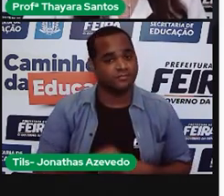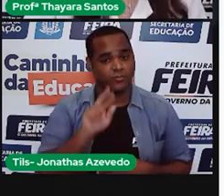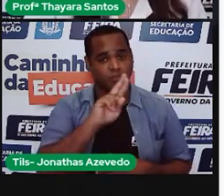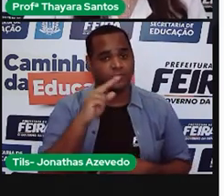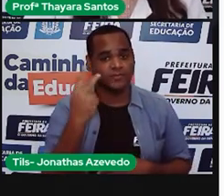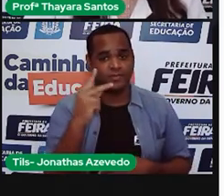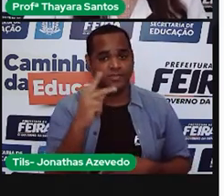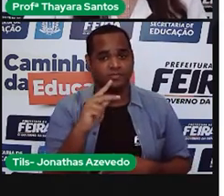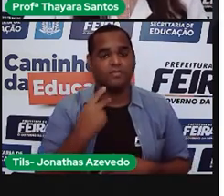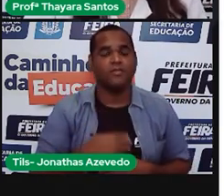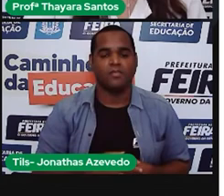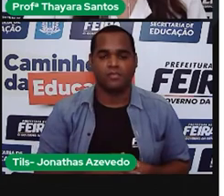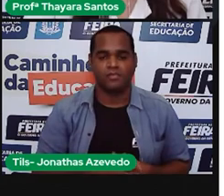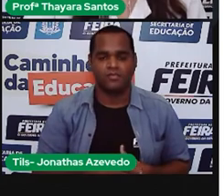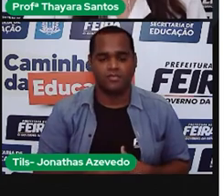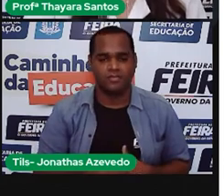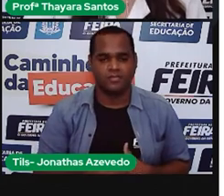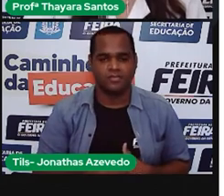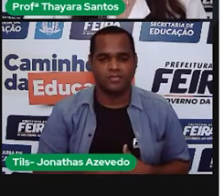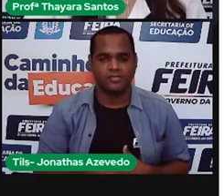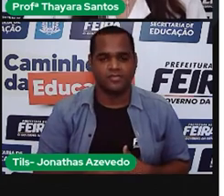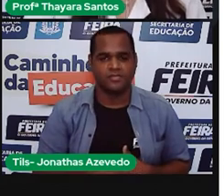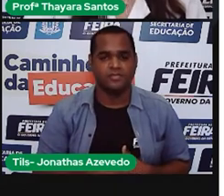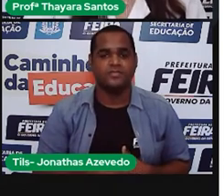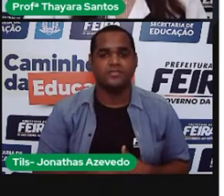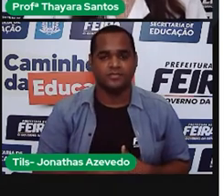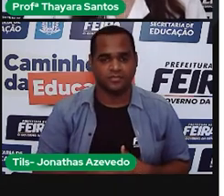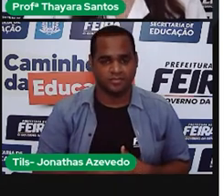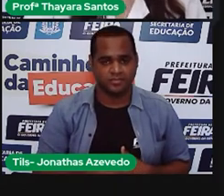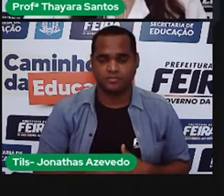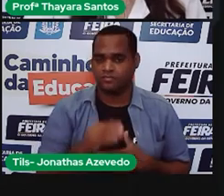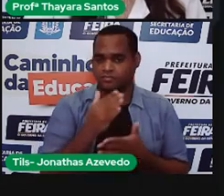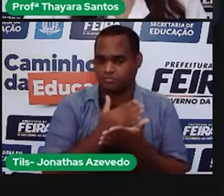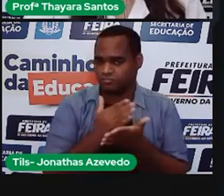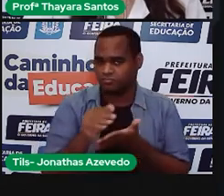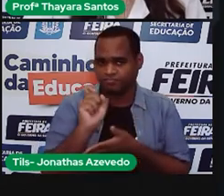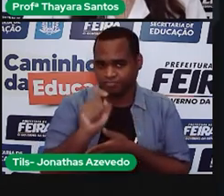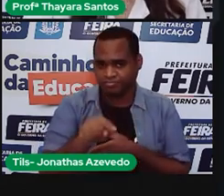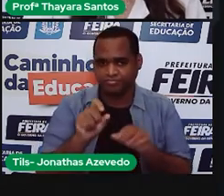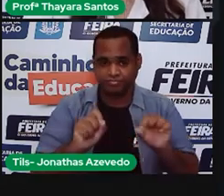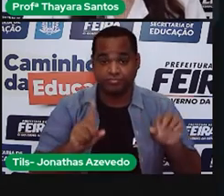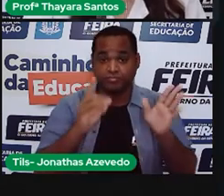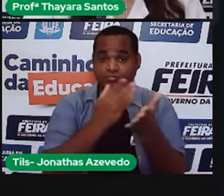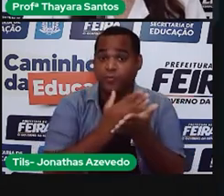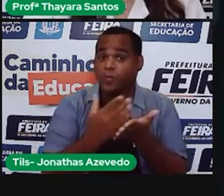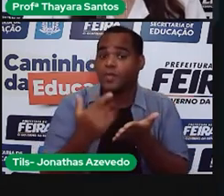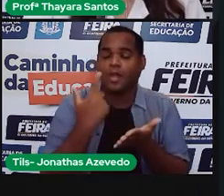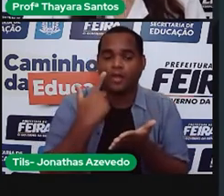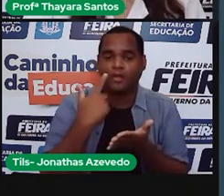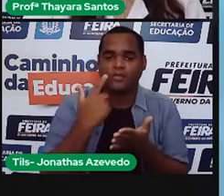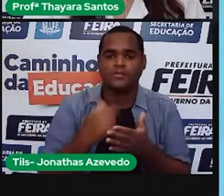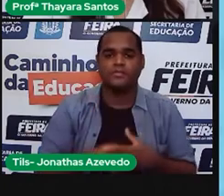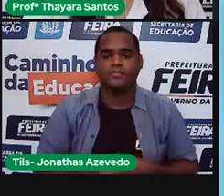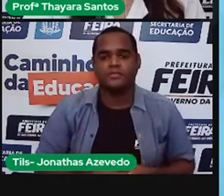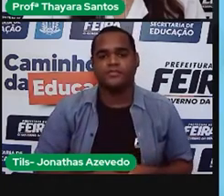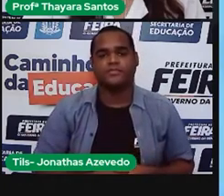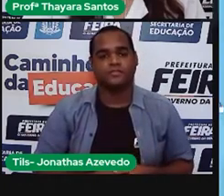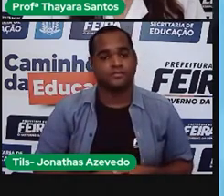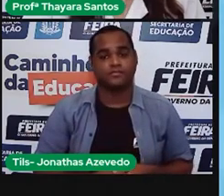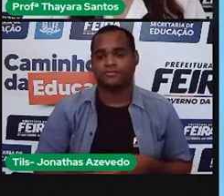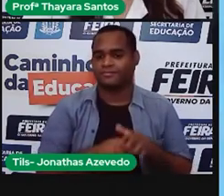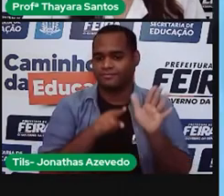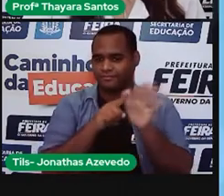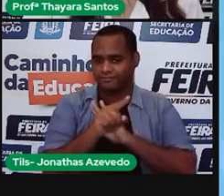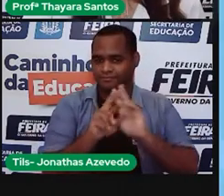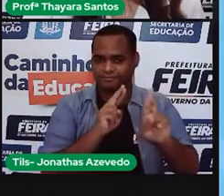colocar o nome de vocês e vão lá em começar. Quando vocês clicarem em começar, vai